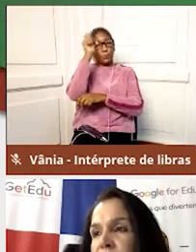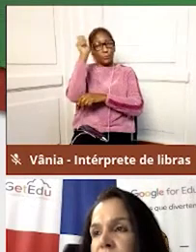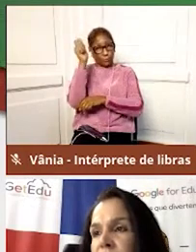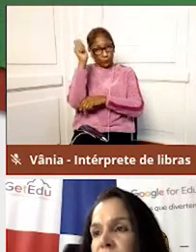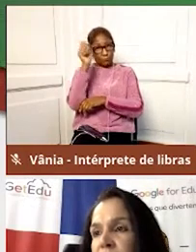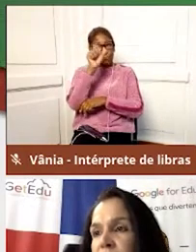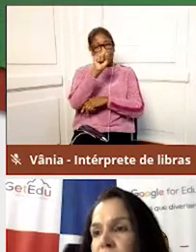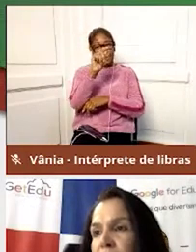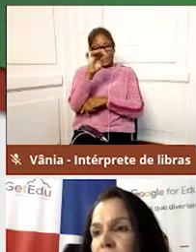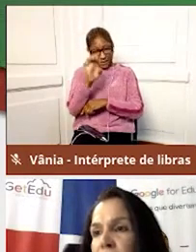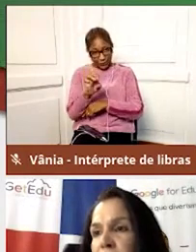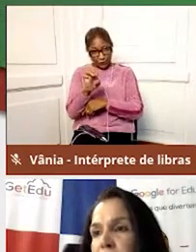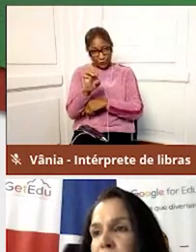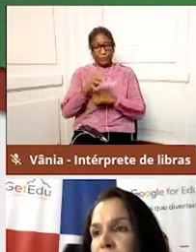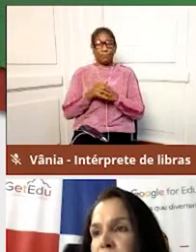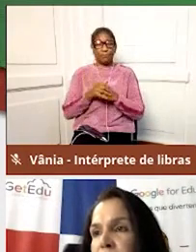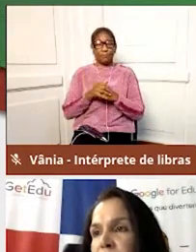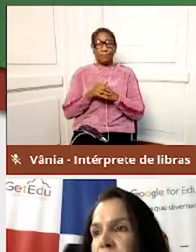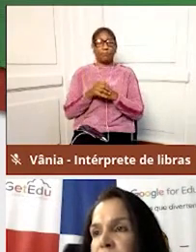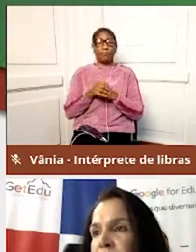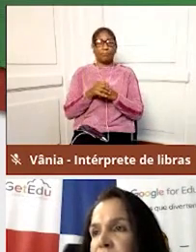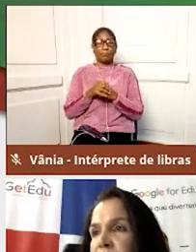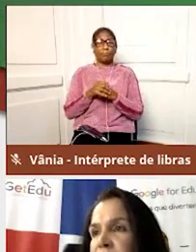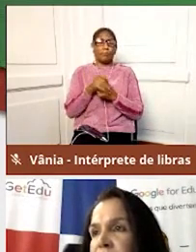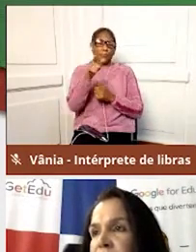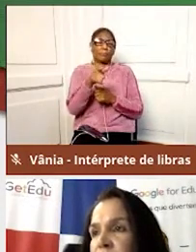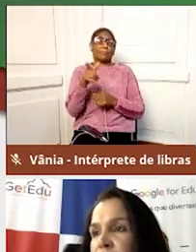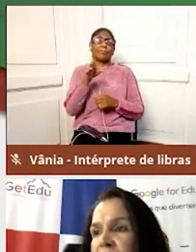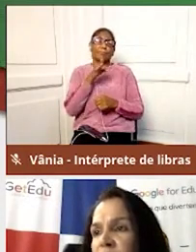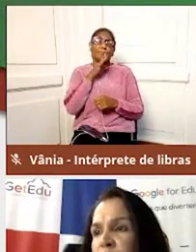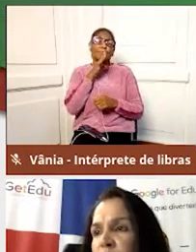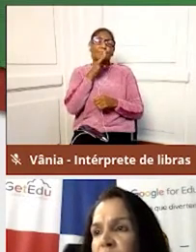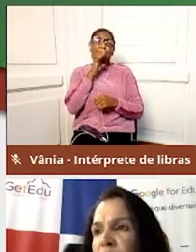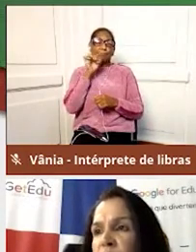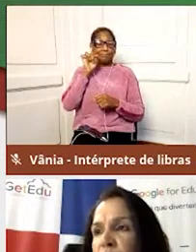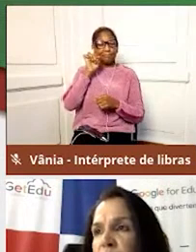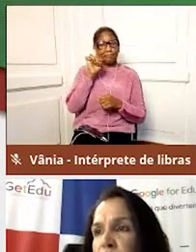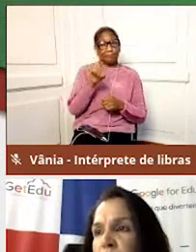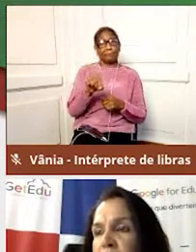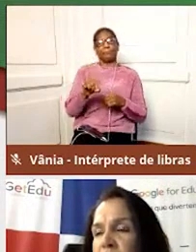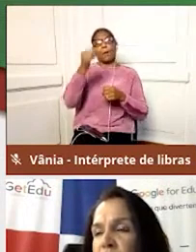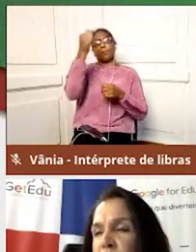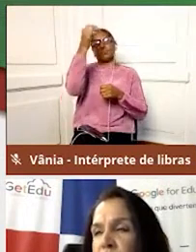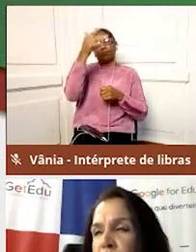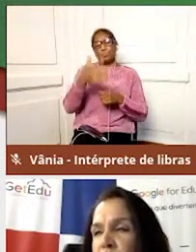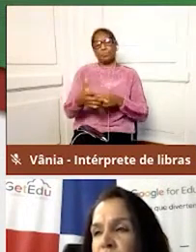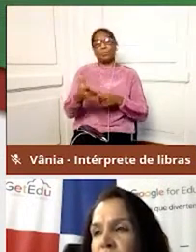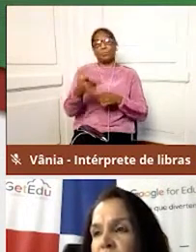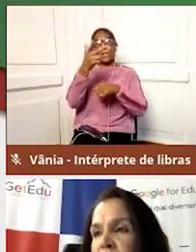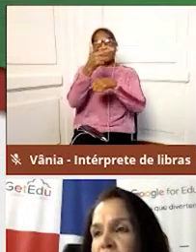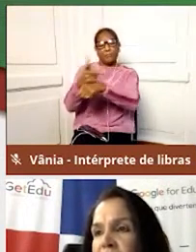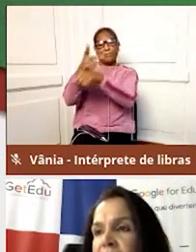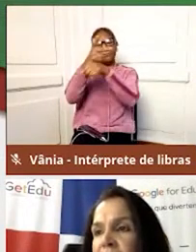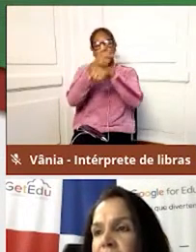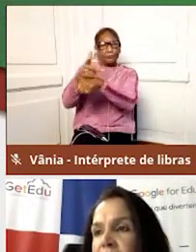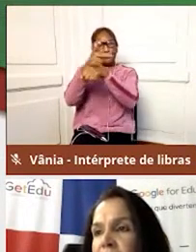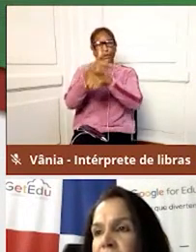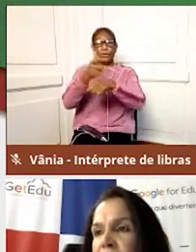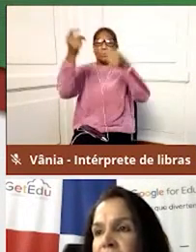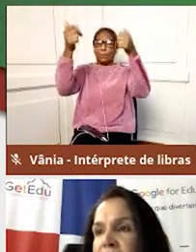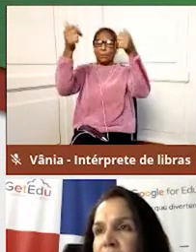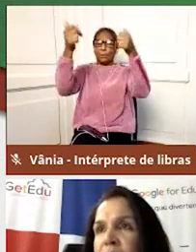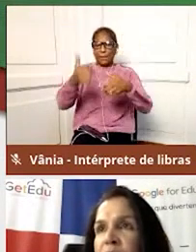que eu tenho vários vídeos explicativos e